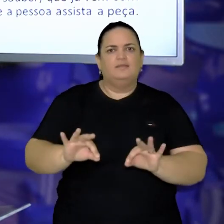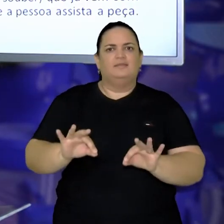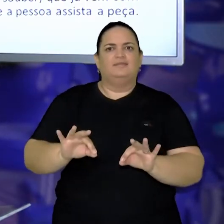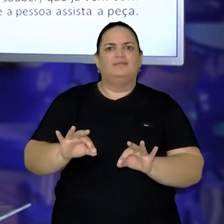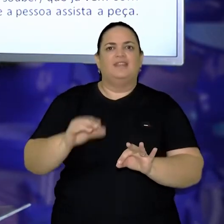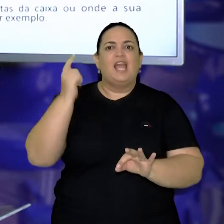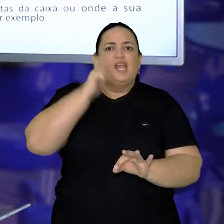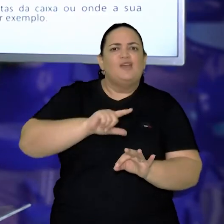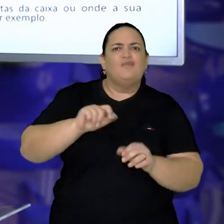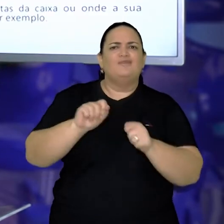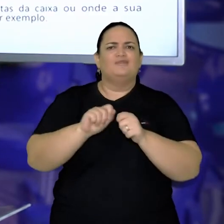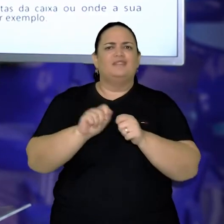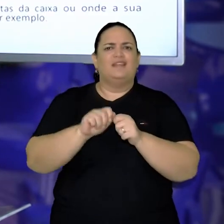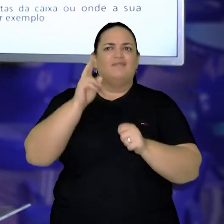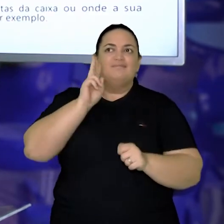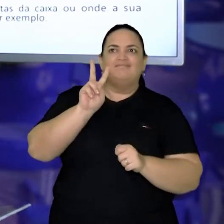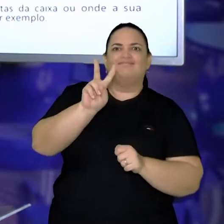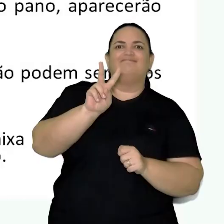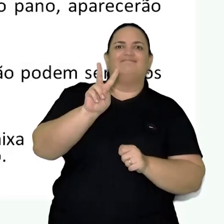assista a peça.